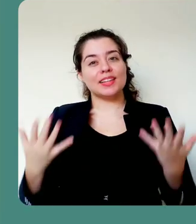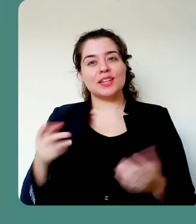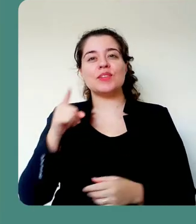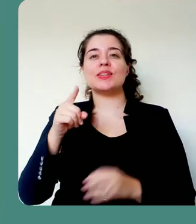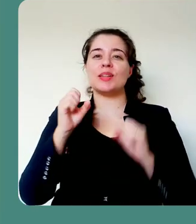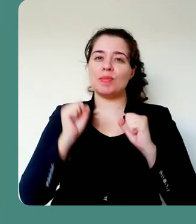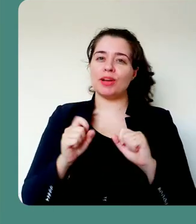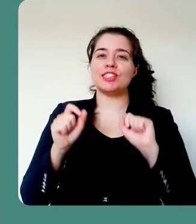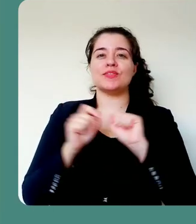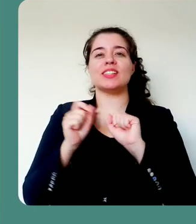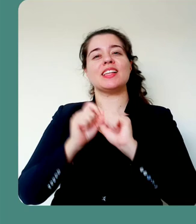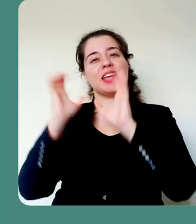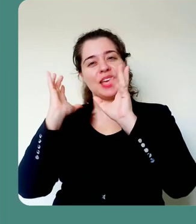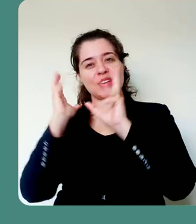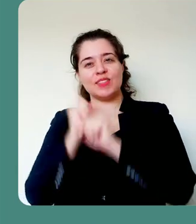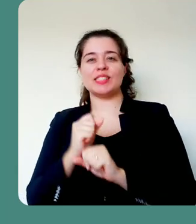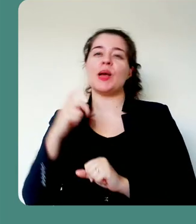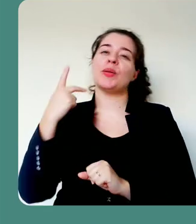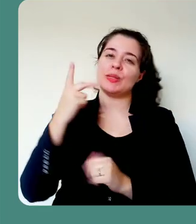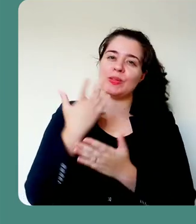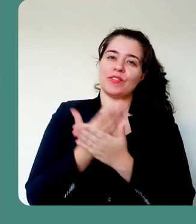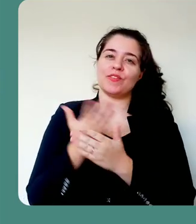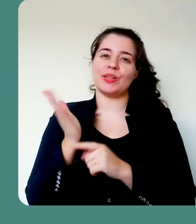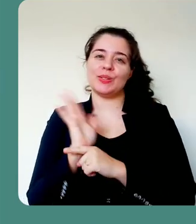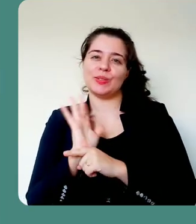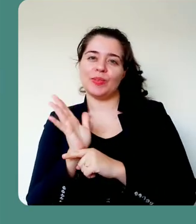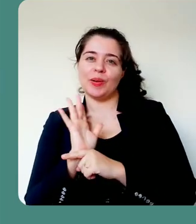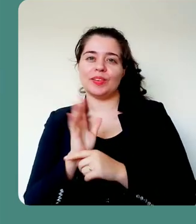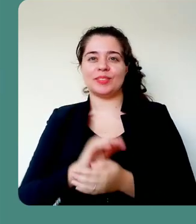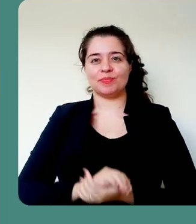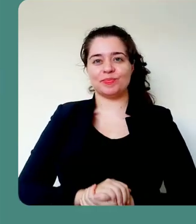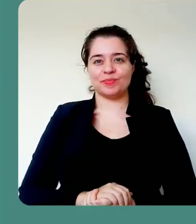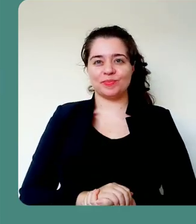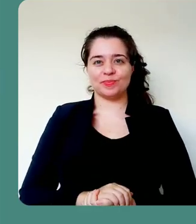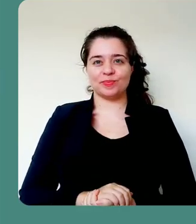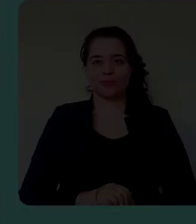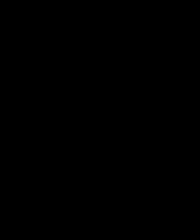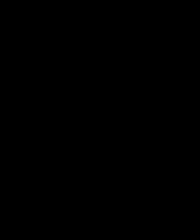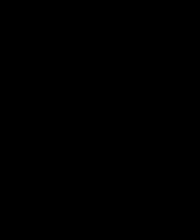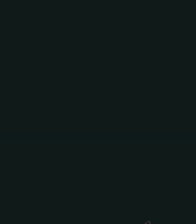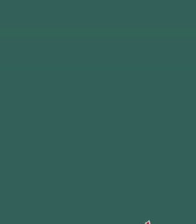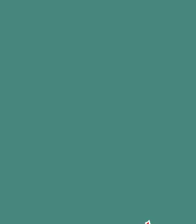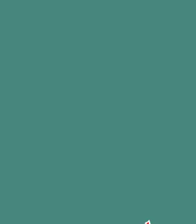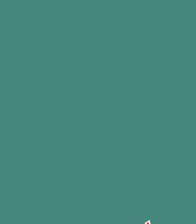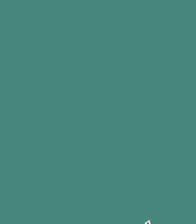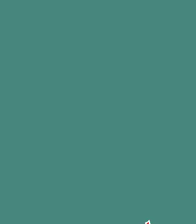Então, você pode fazer a revisão da sua videoaula e assim por diante.